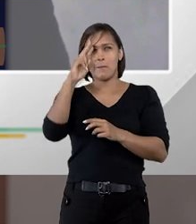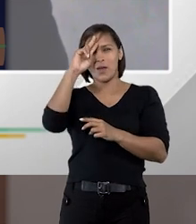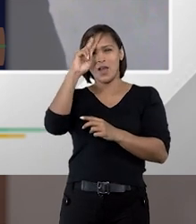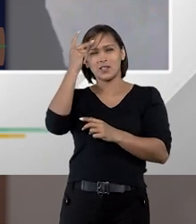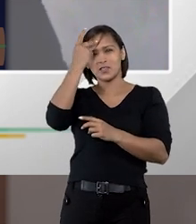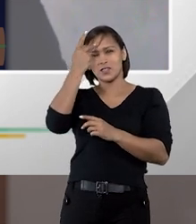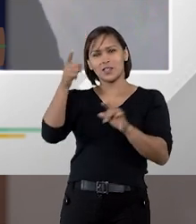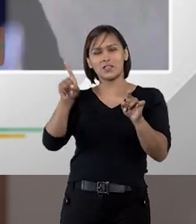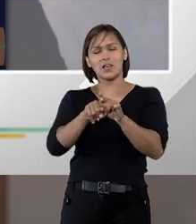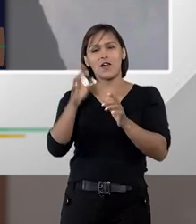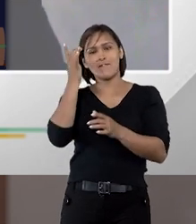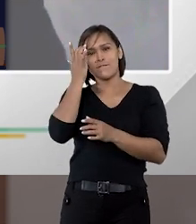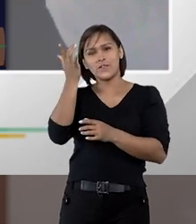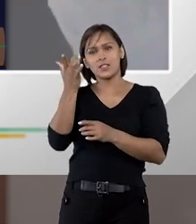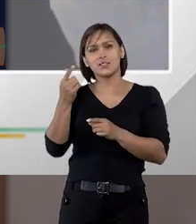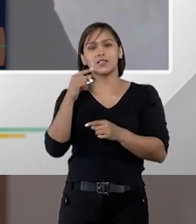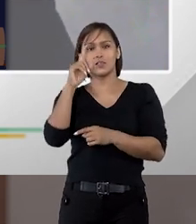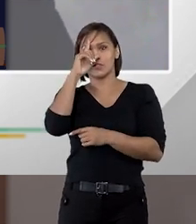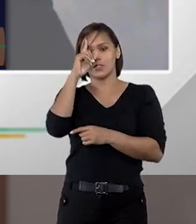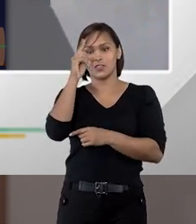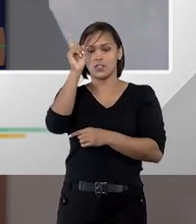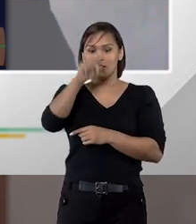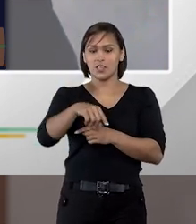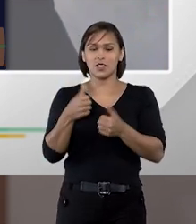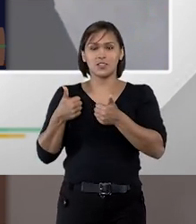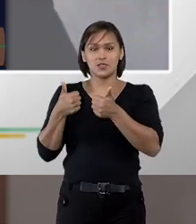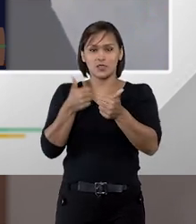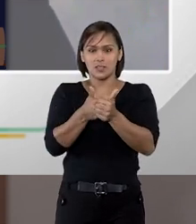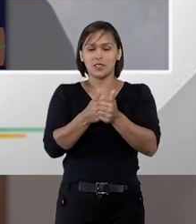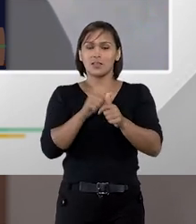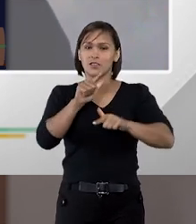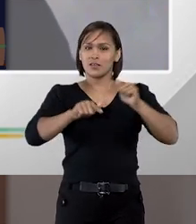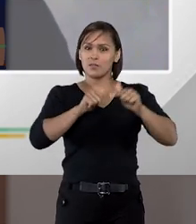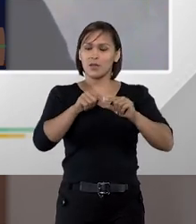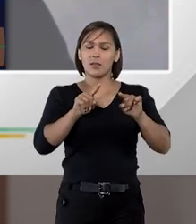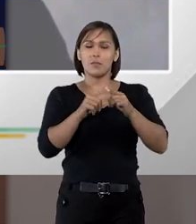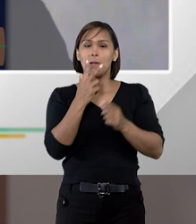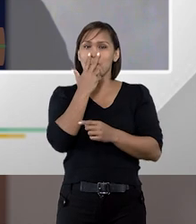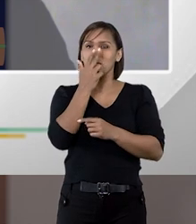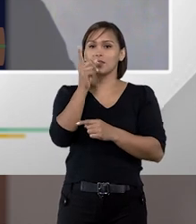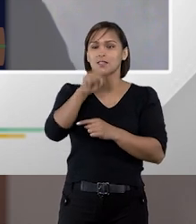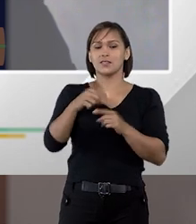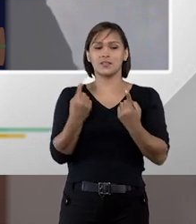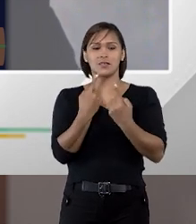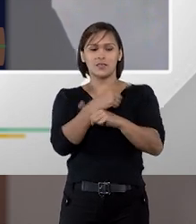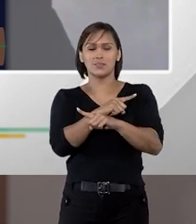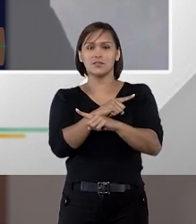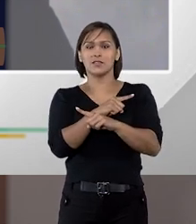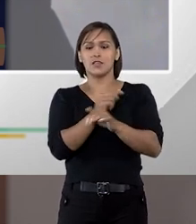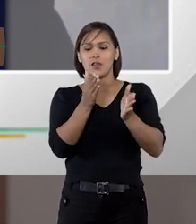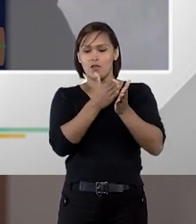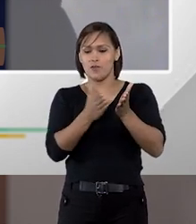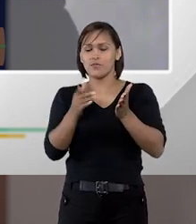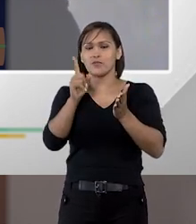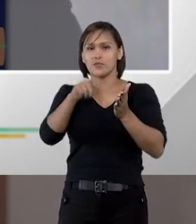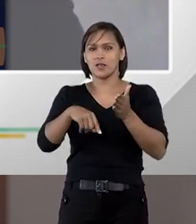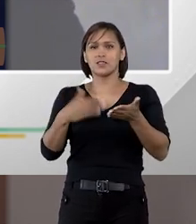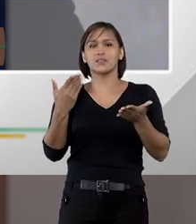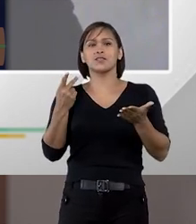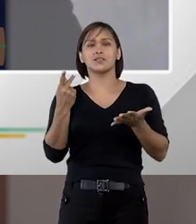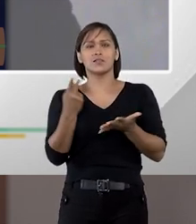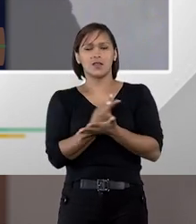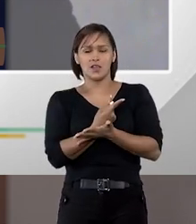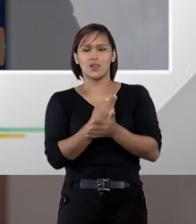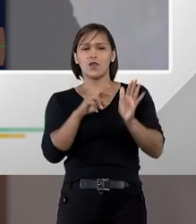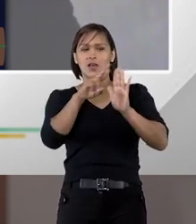mais racionalidade, facilita um pouco o dia a dia daqueles que lidam com o assunto. Mas me parece que essa inversão de fases, agora a